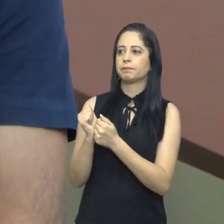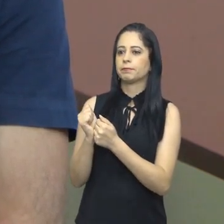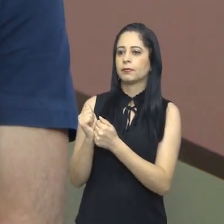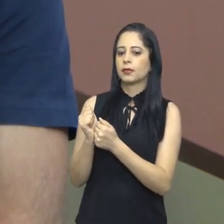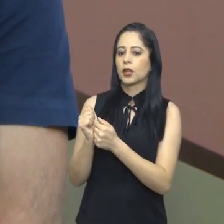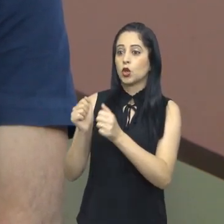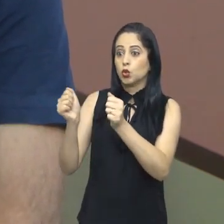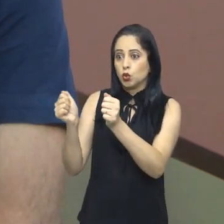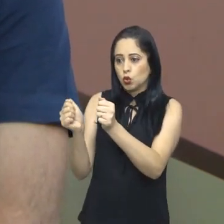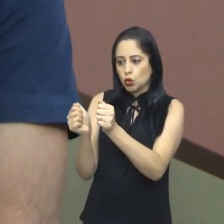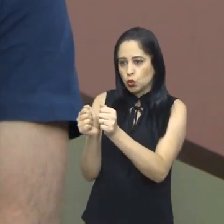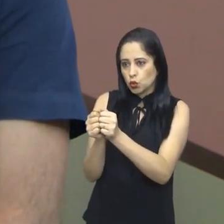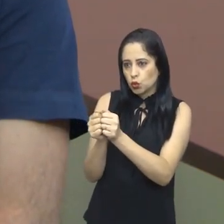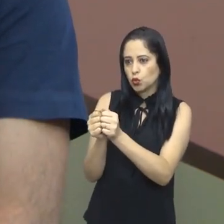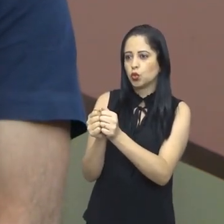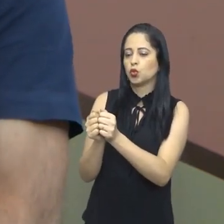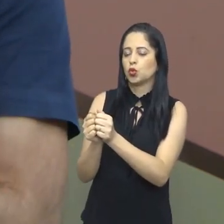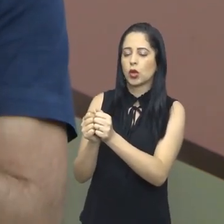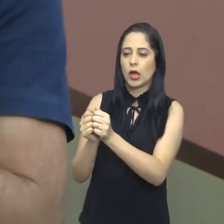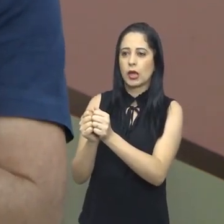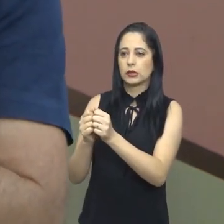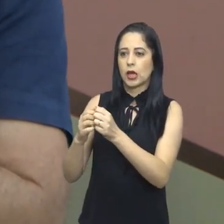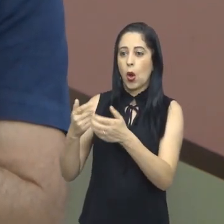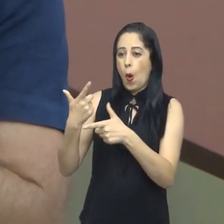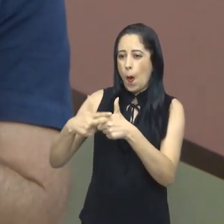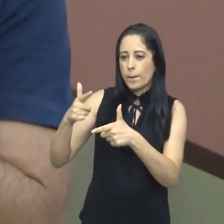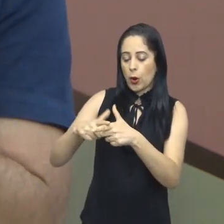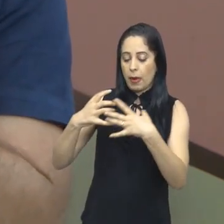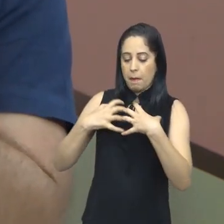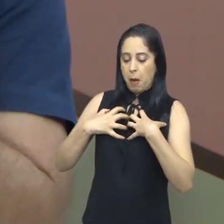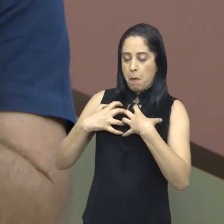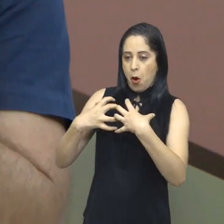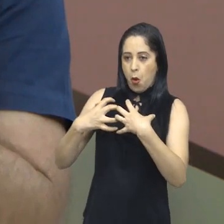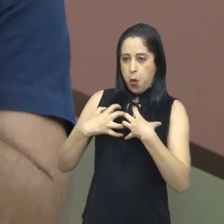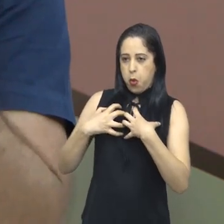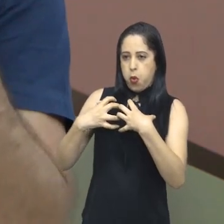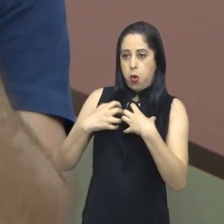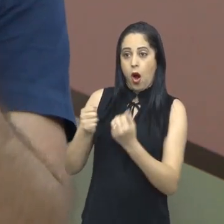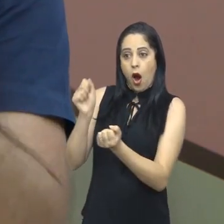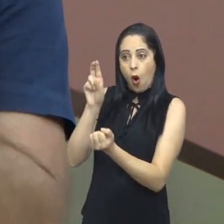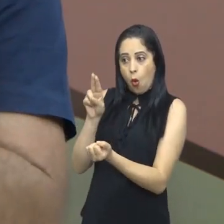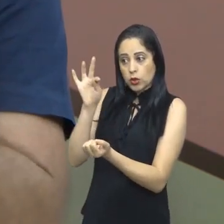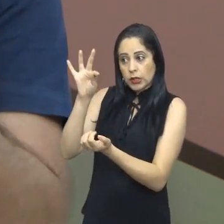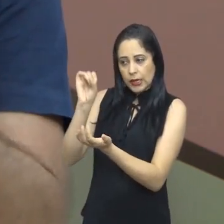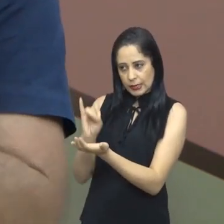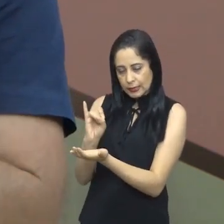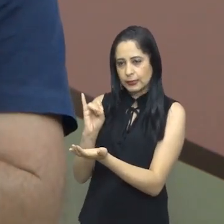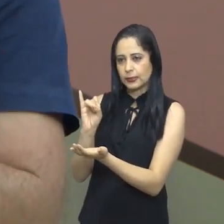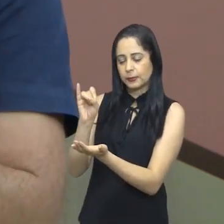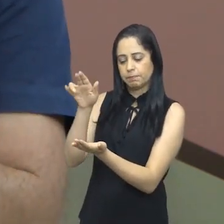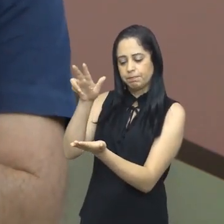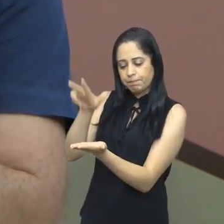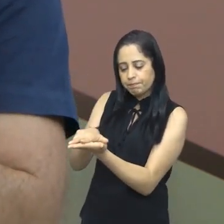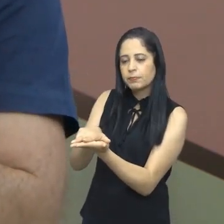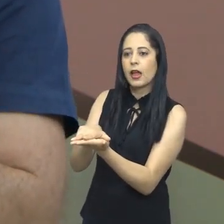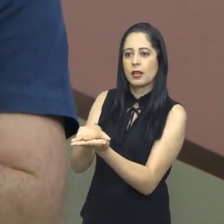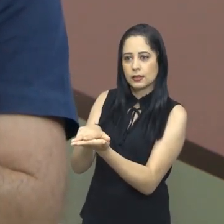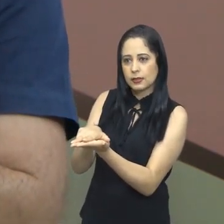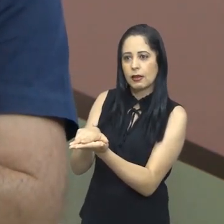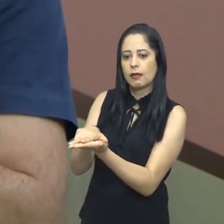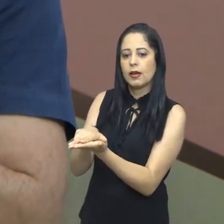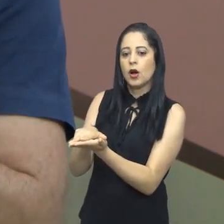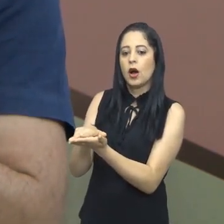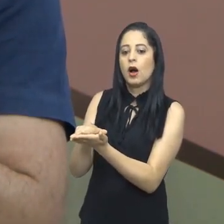dos pilares ali, porque junto com o acometimento pulmonar ou acometimentos graves de UTI, né, as morbidades, as